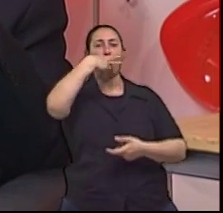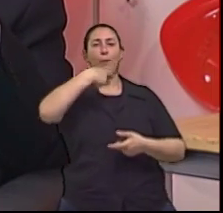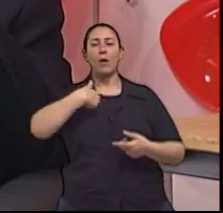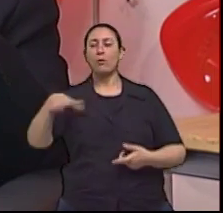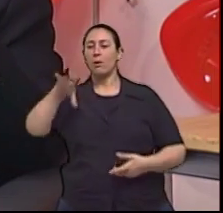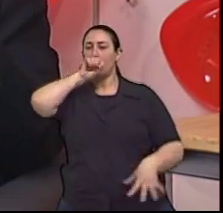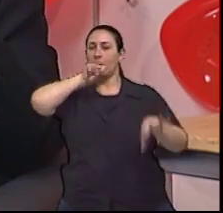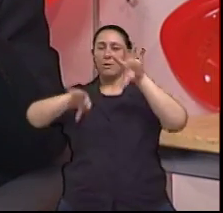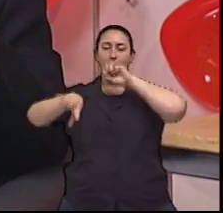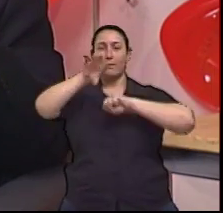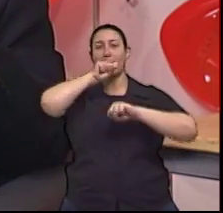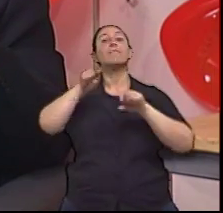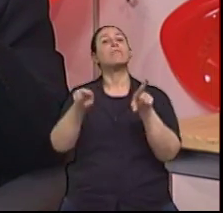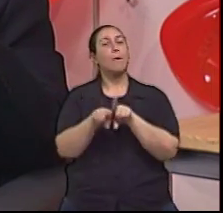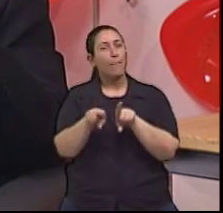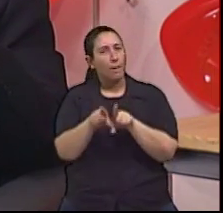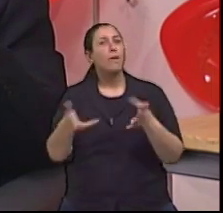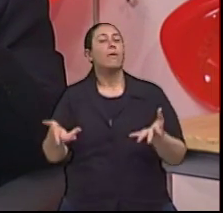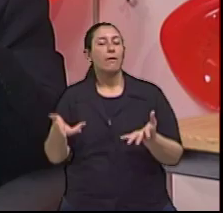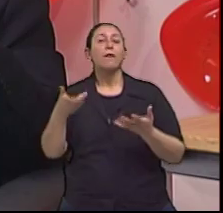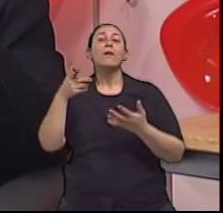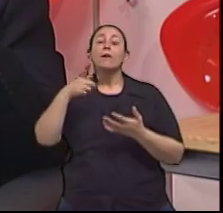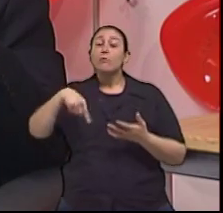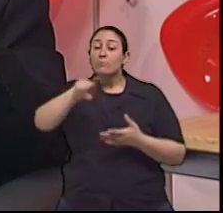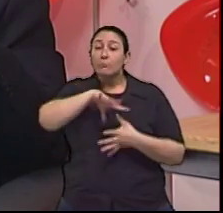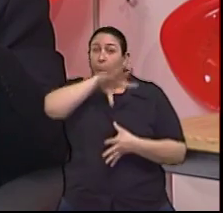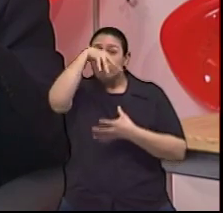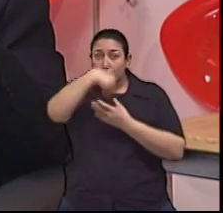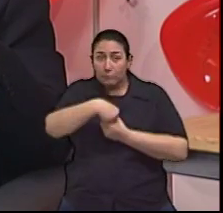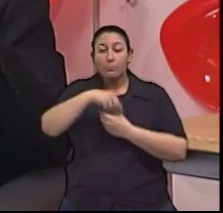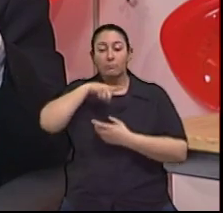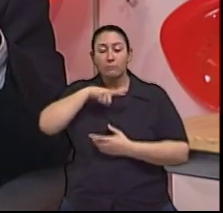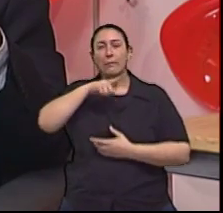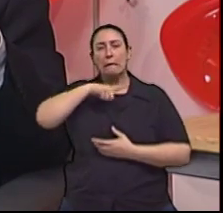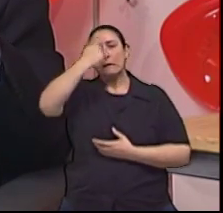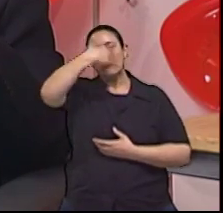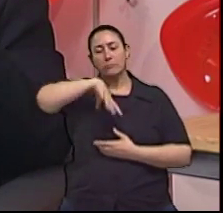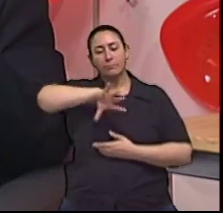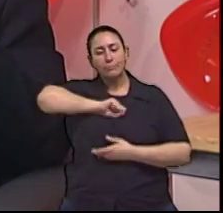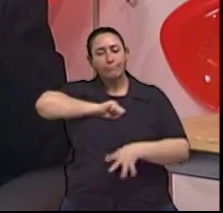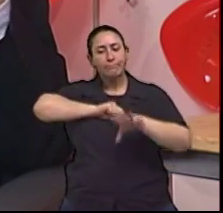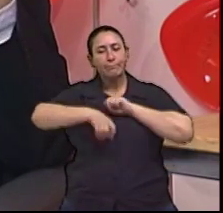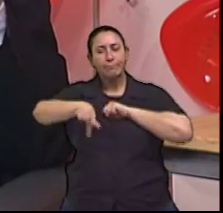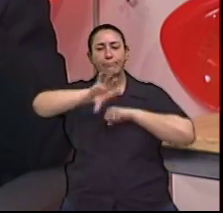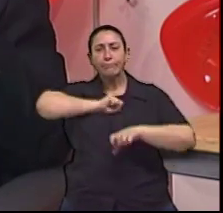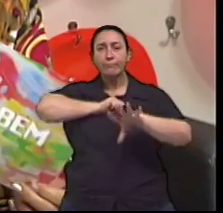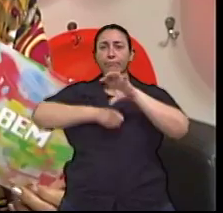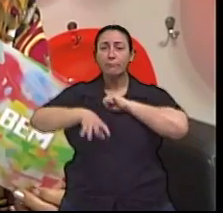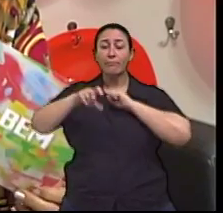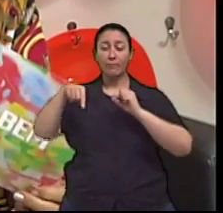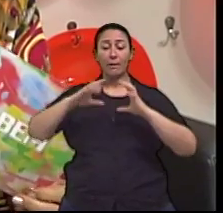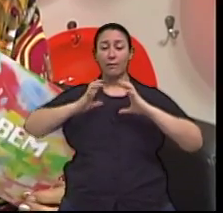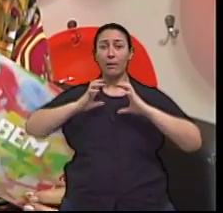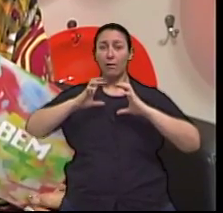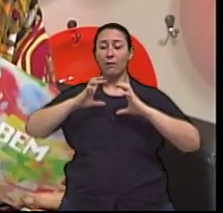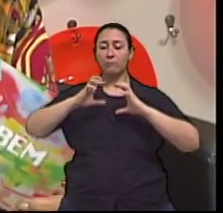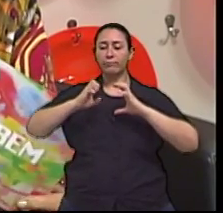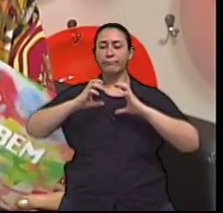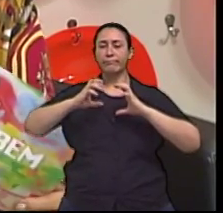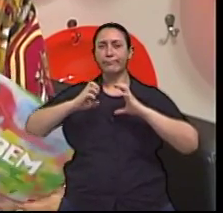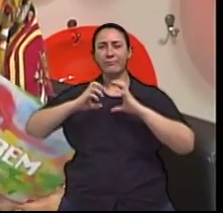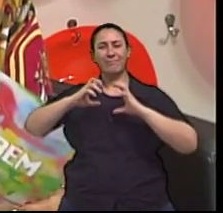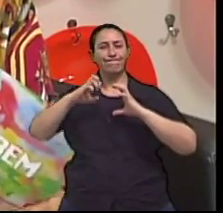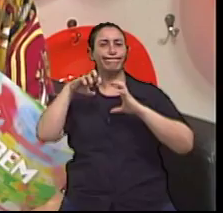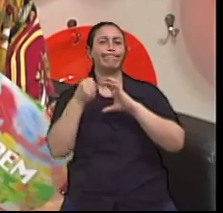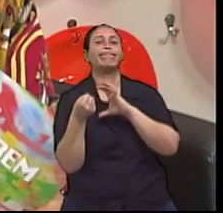Então, esse conjunto de fatores são os principais fatores que vão levar. Então, o cérebro não é diferente do coração, ele é irrigado por